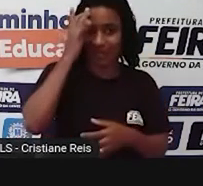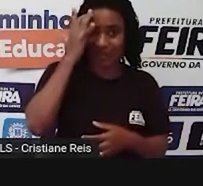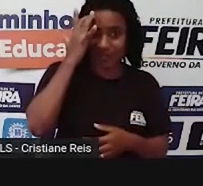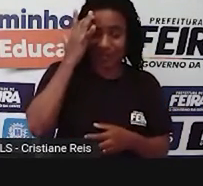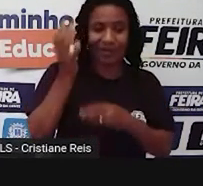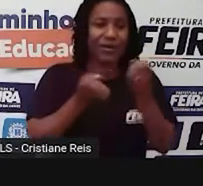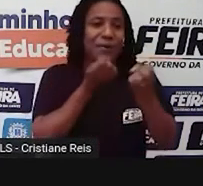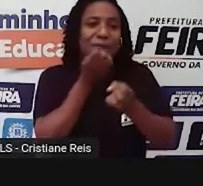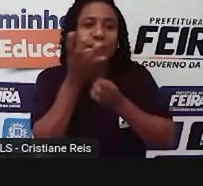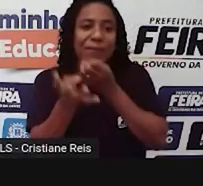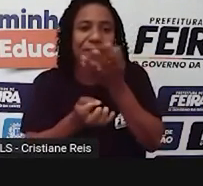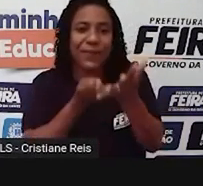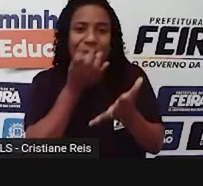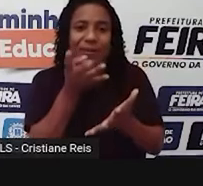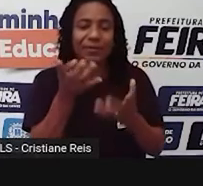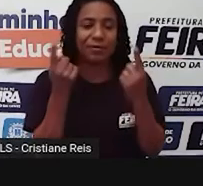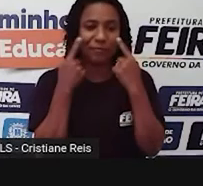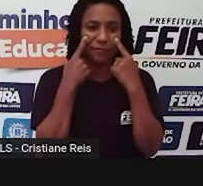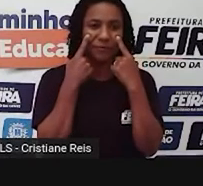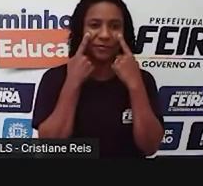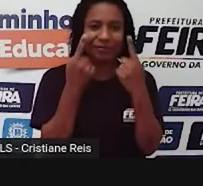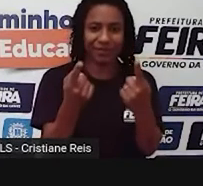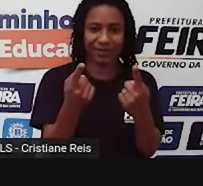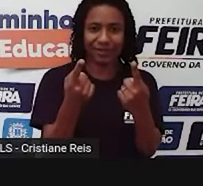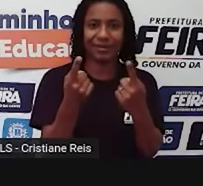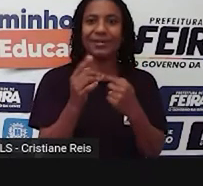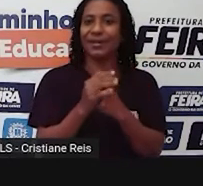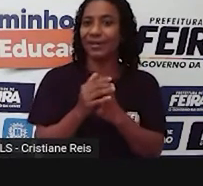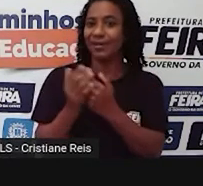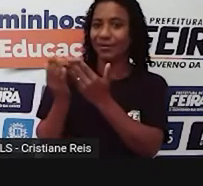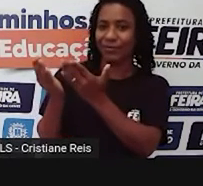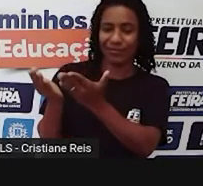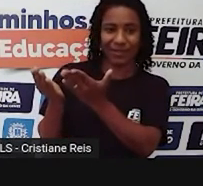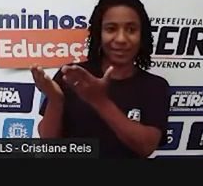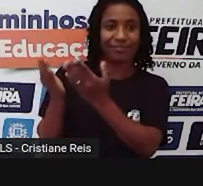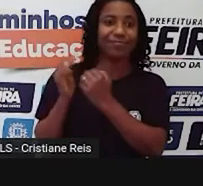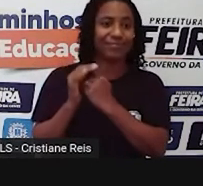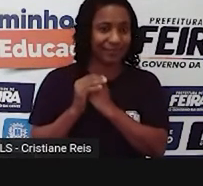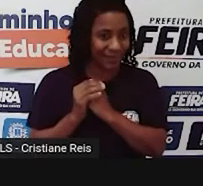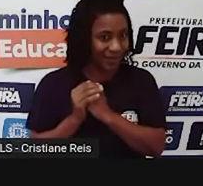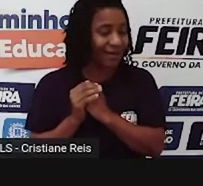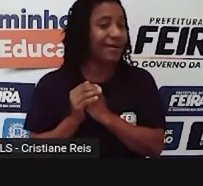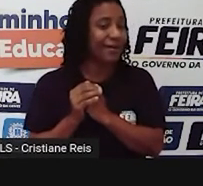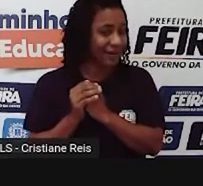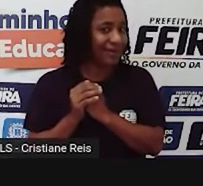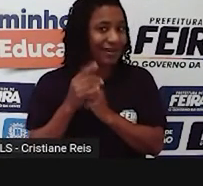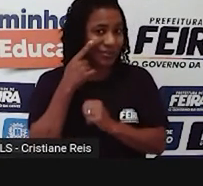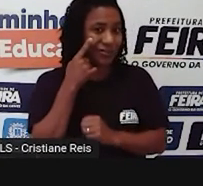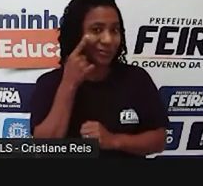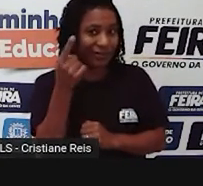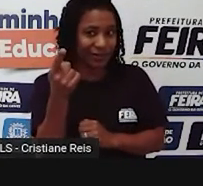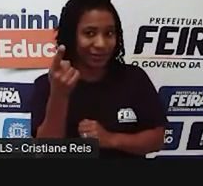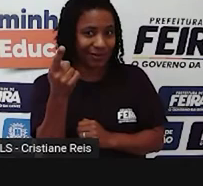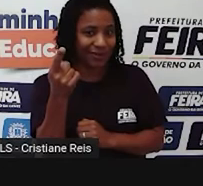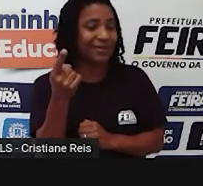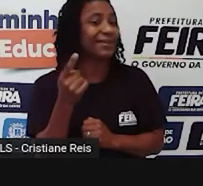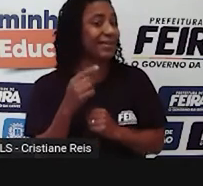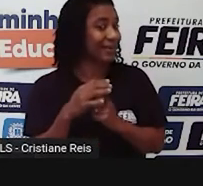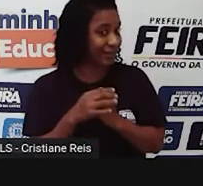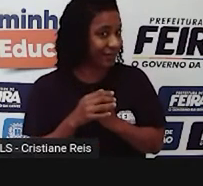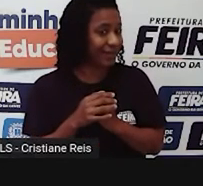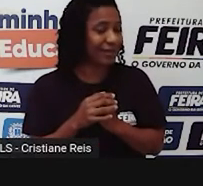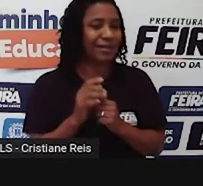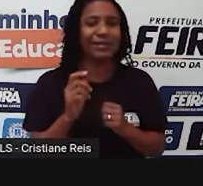E aí, eu já vou parar aí para você olhar para essa imagem que eu coloquei no canto do slide. A gente está vivendo um fenômeno, né? Que são as fake news.